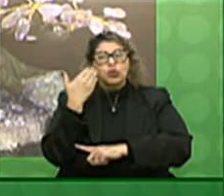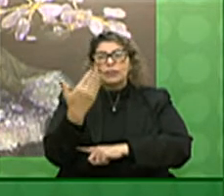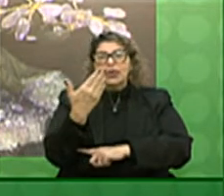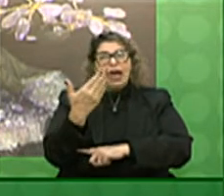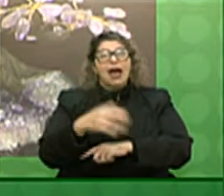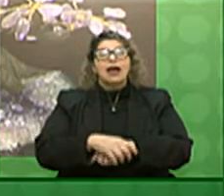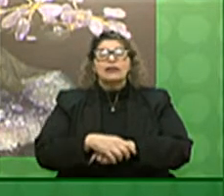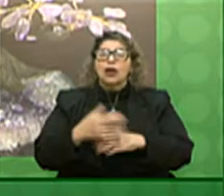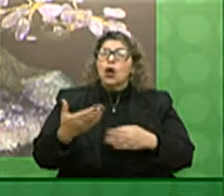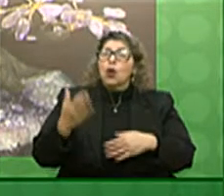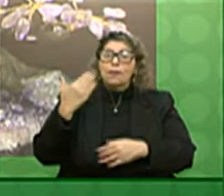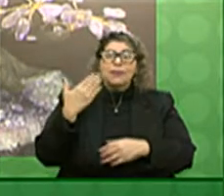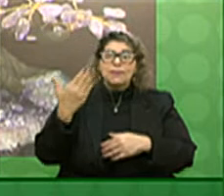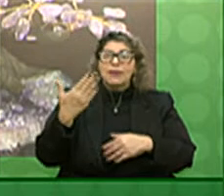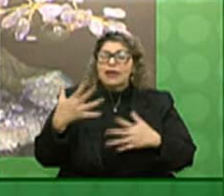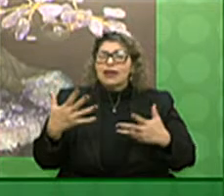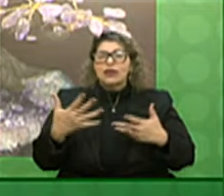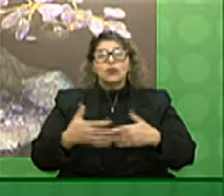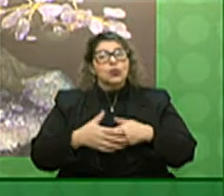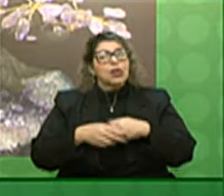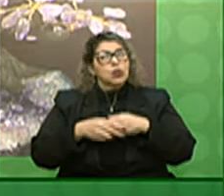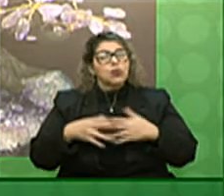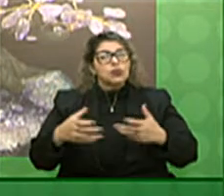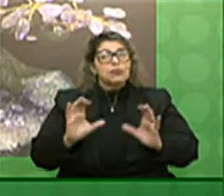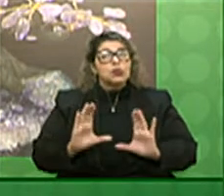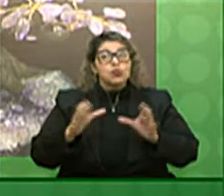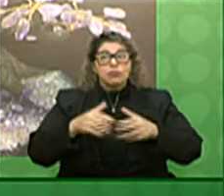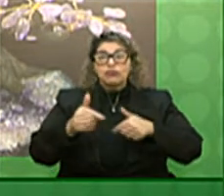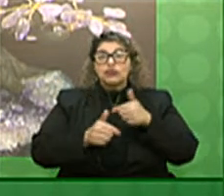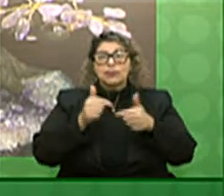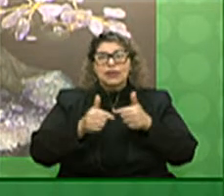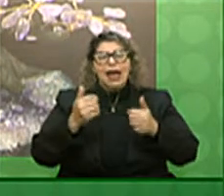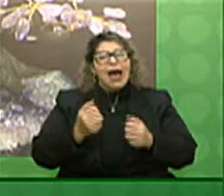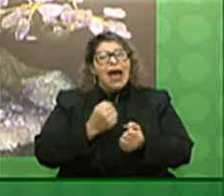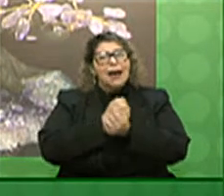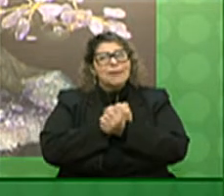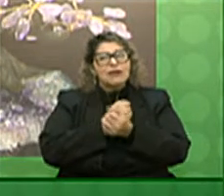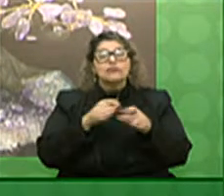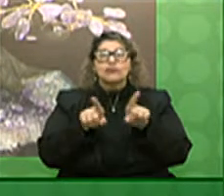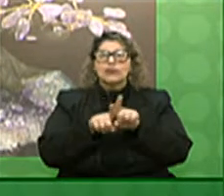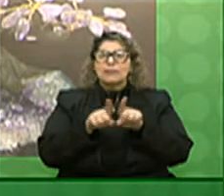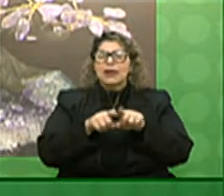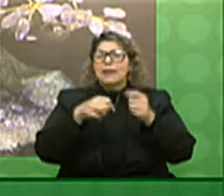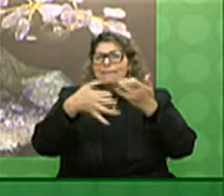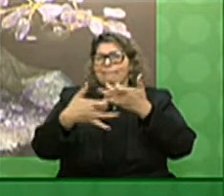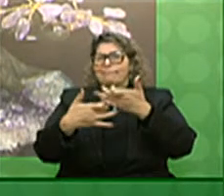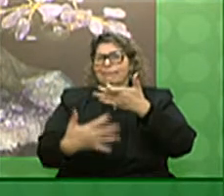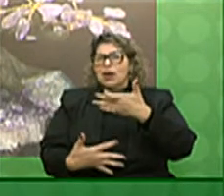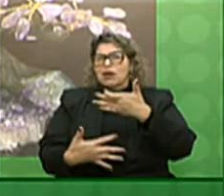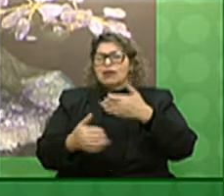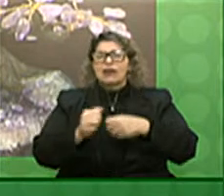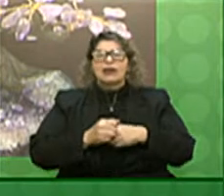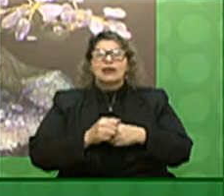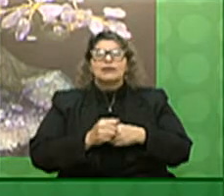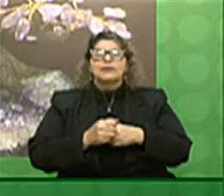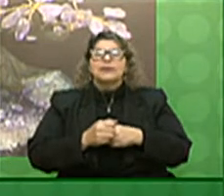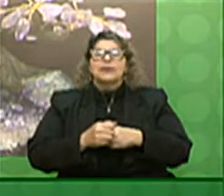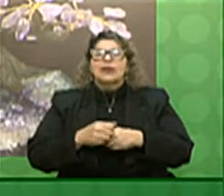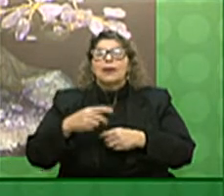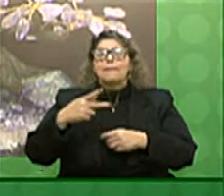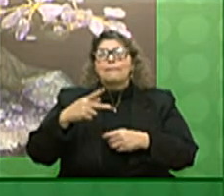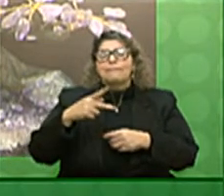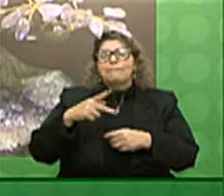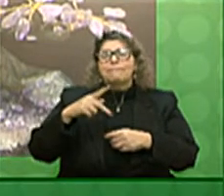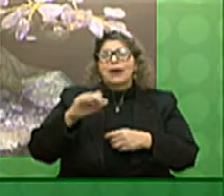a você cumprimentos a toda a equipe pelo trabalho agradecer também um abraço tenho recebido muitas mensagens aqui ao querido amigo Paulo Sérgio Pinto a Rede